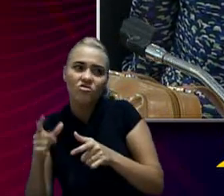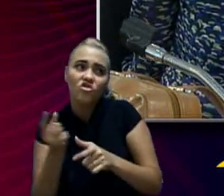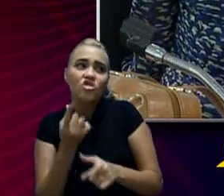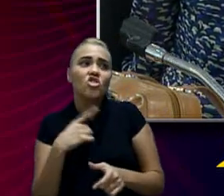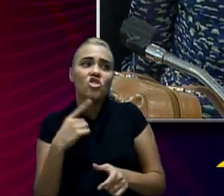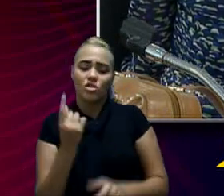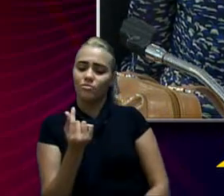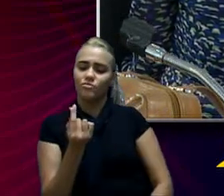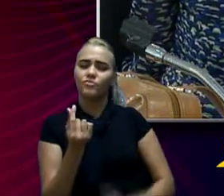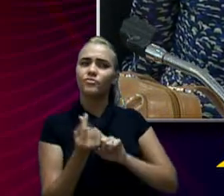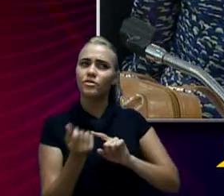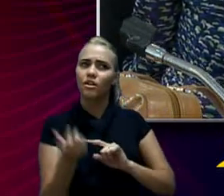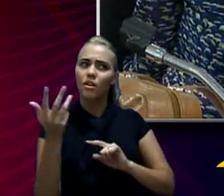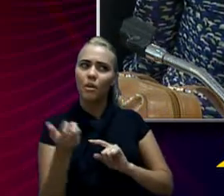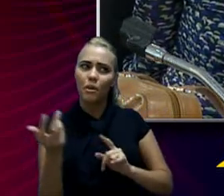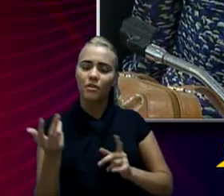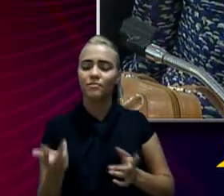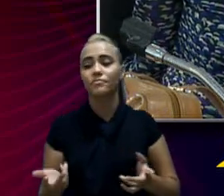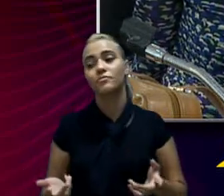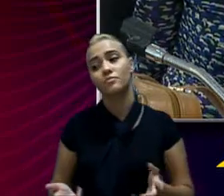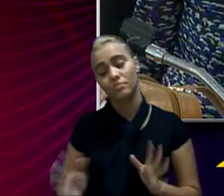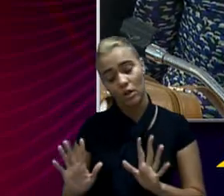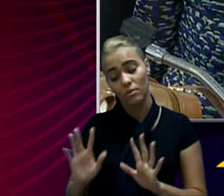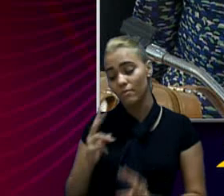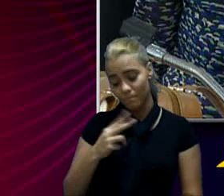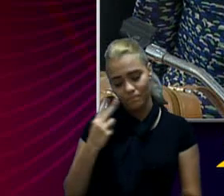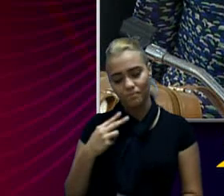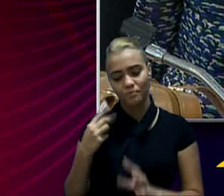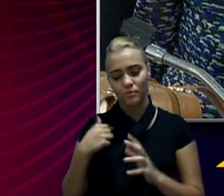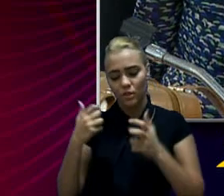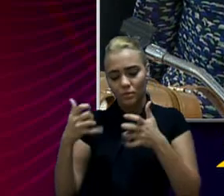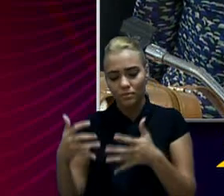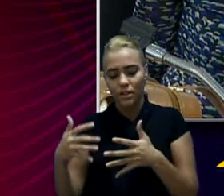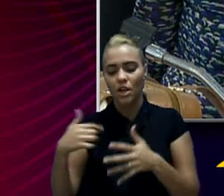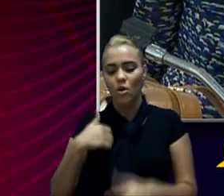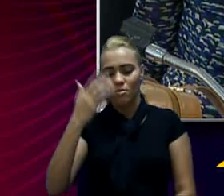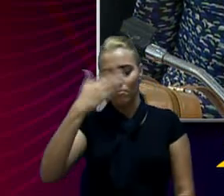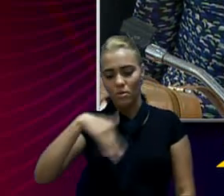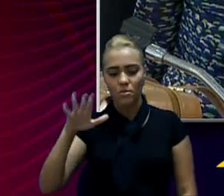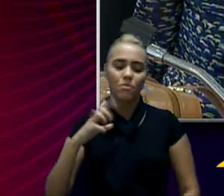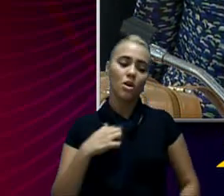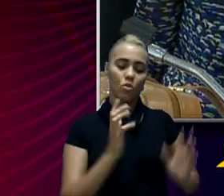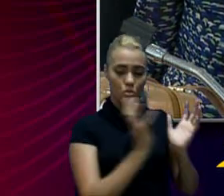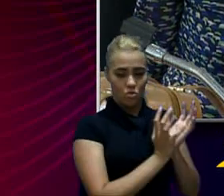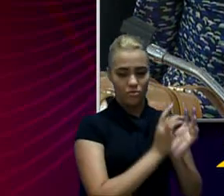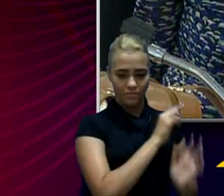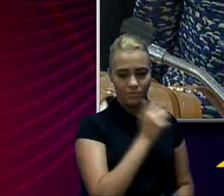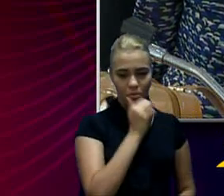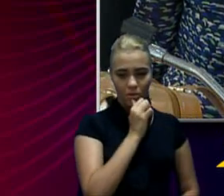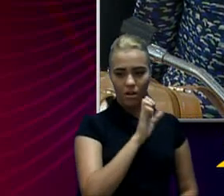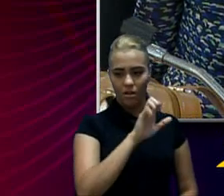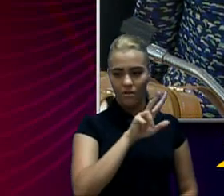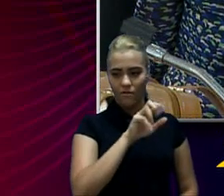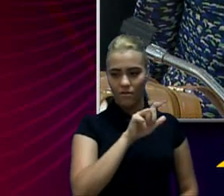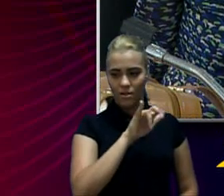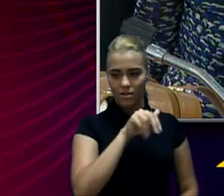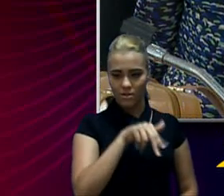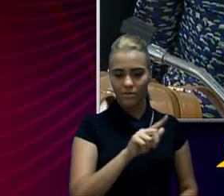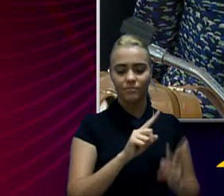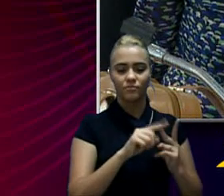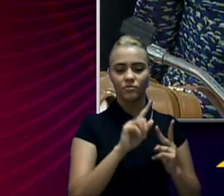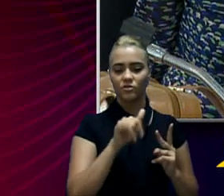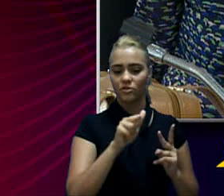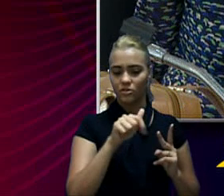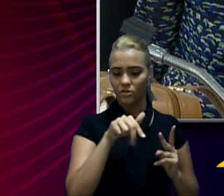no orçamento, ser gasto, não é isso? Vereadora, essa é uma coisa que eu prometo... Minha equipe está ali, a Evelyn e a Jaqueline,